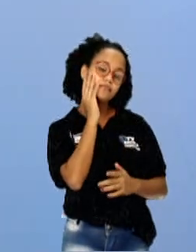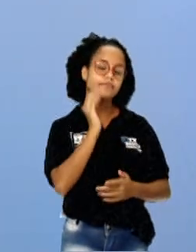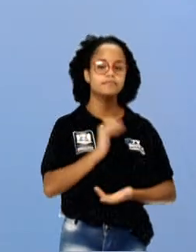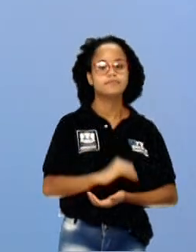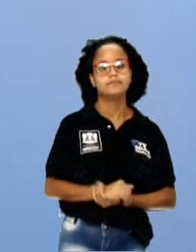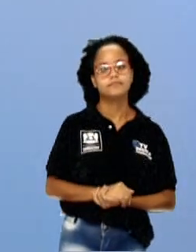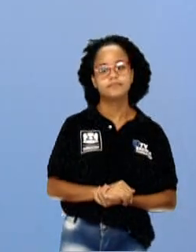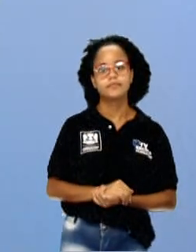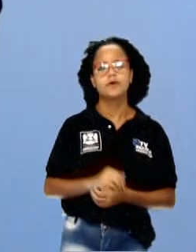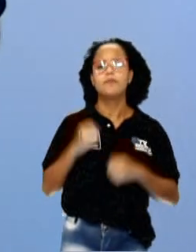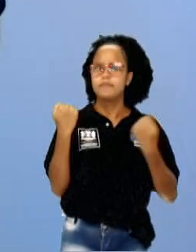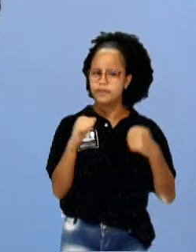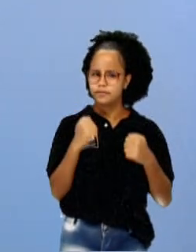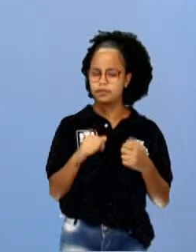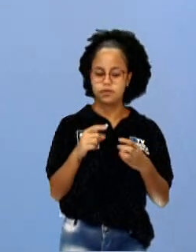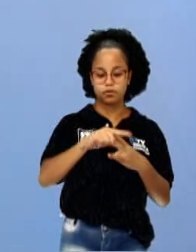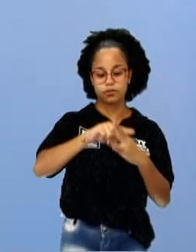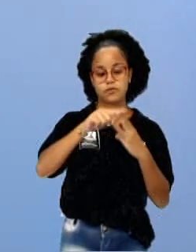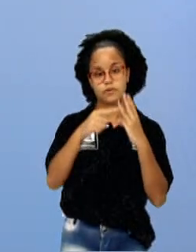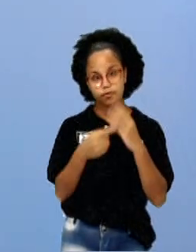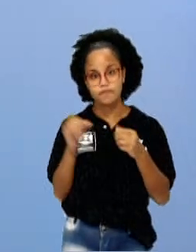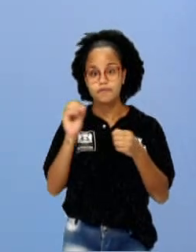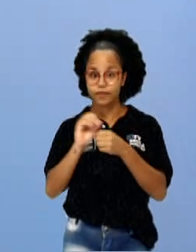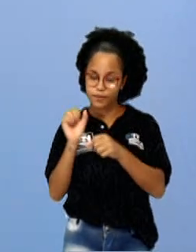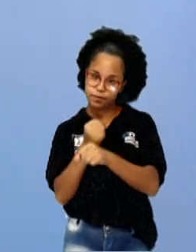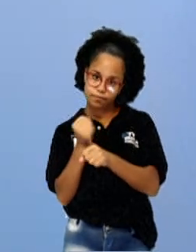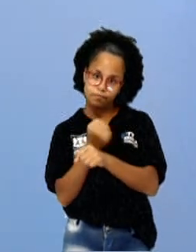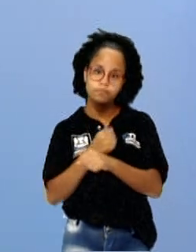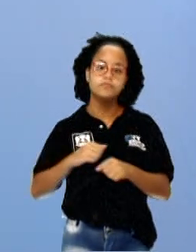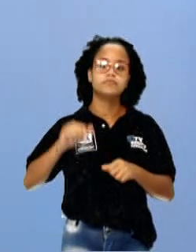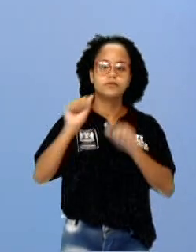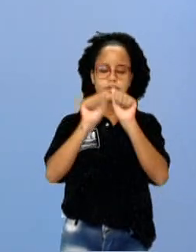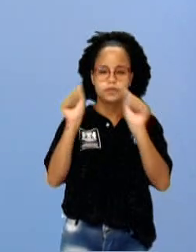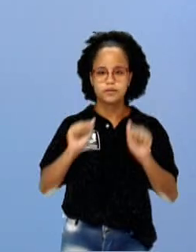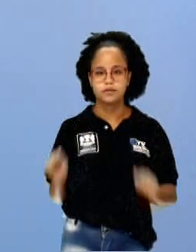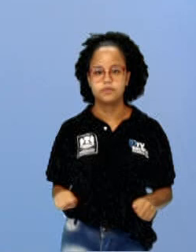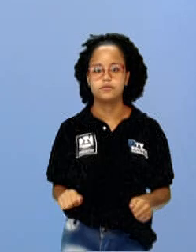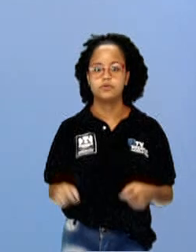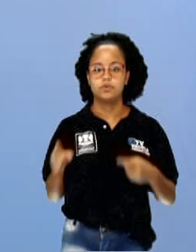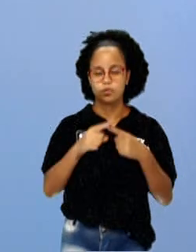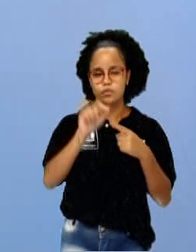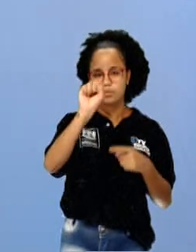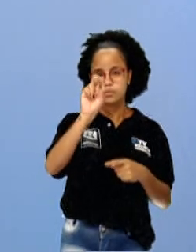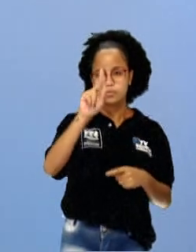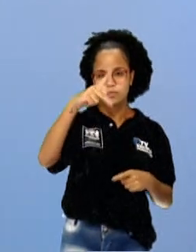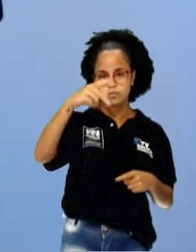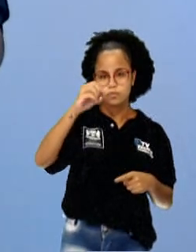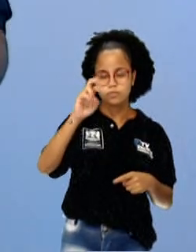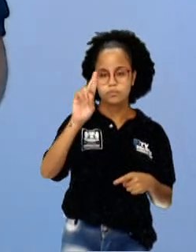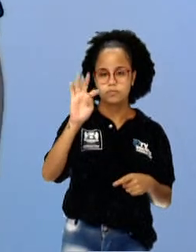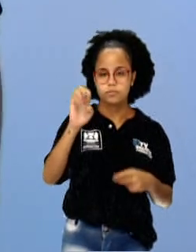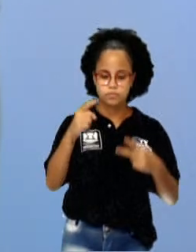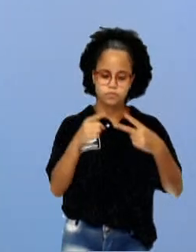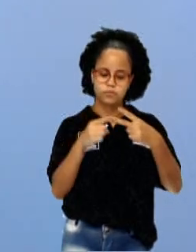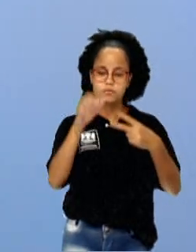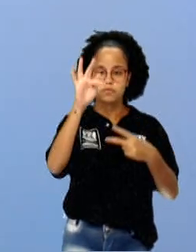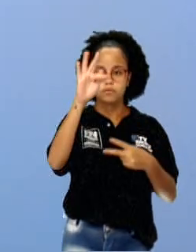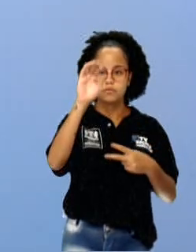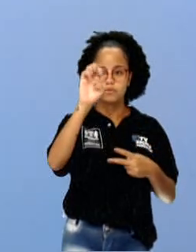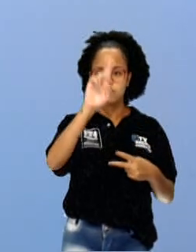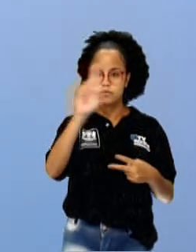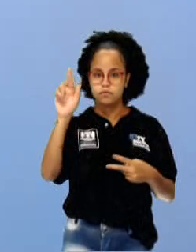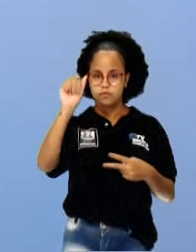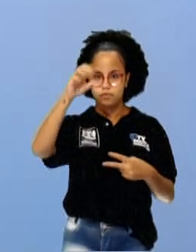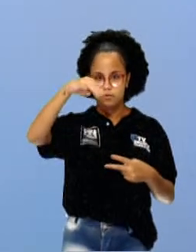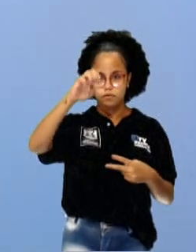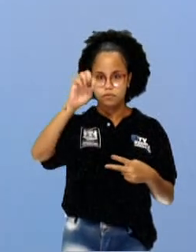Eu preciso dessas três coisas para realizar uma obra. Suporte, ferramenta e matéria. E a gente identificou nessa